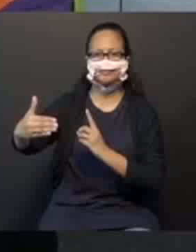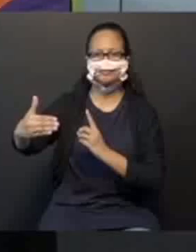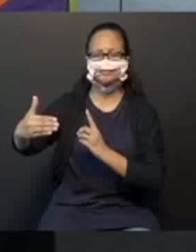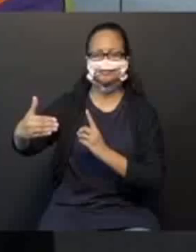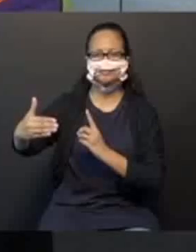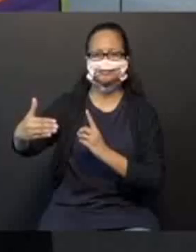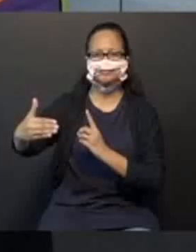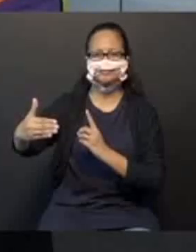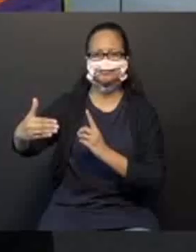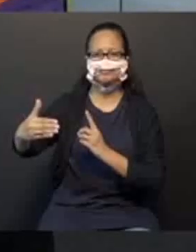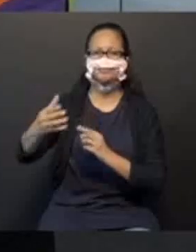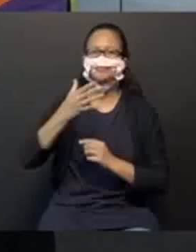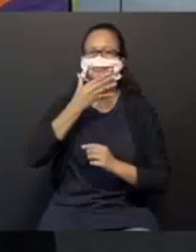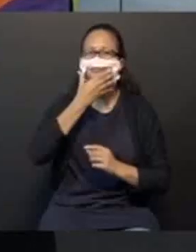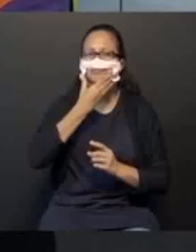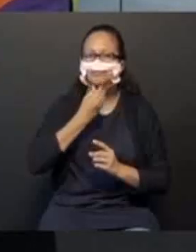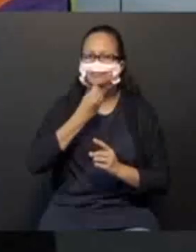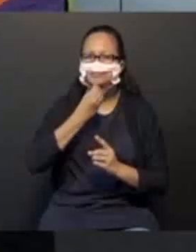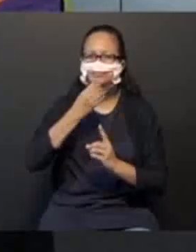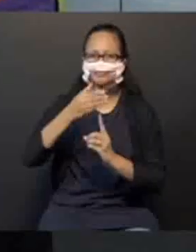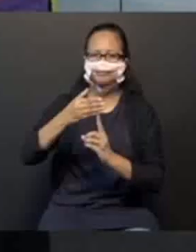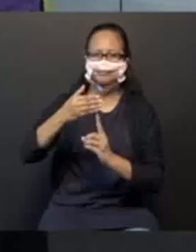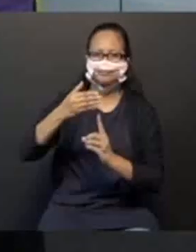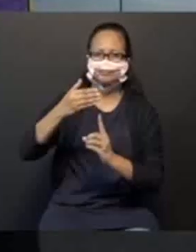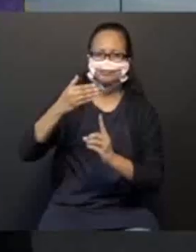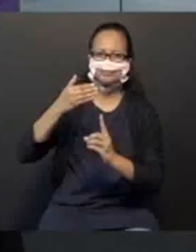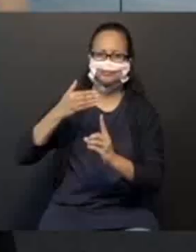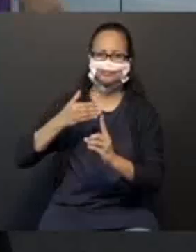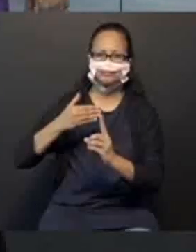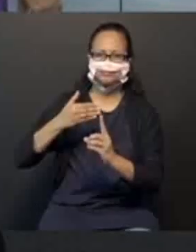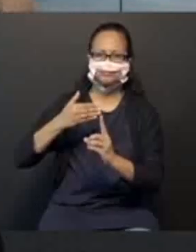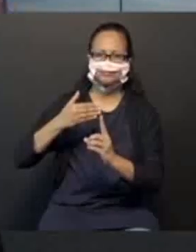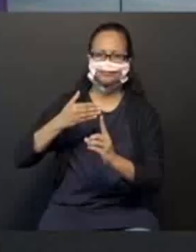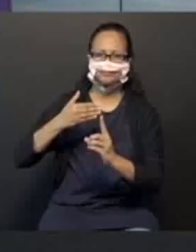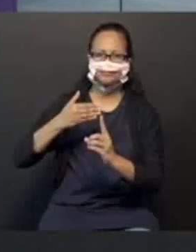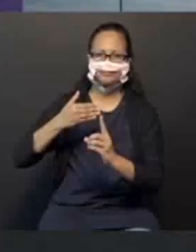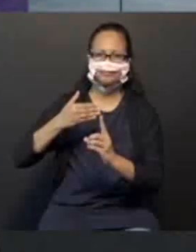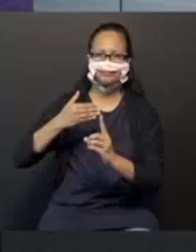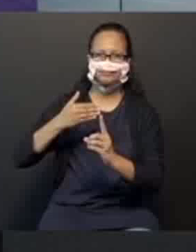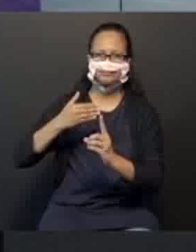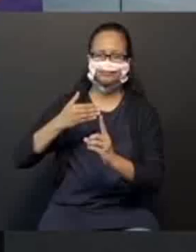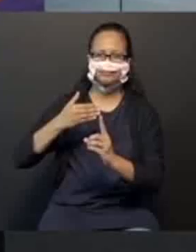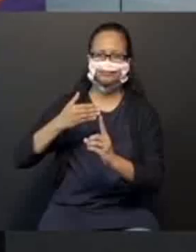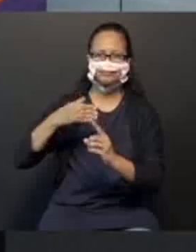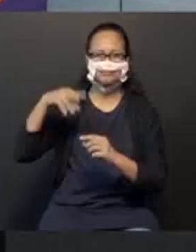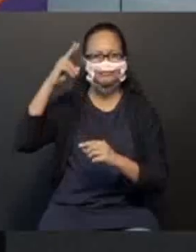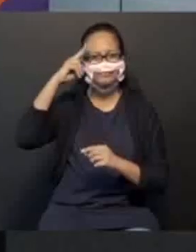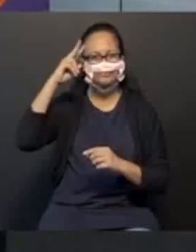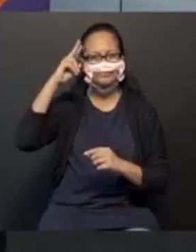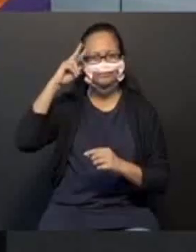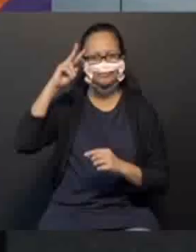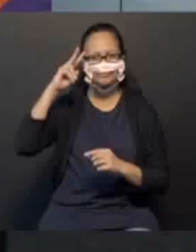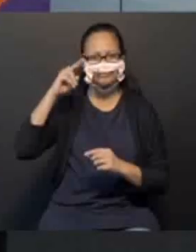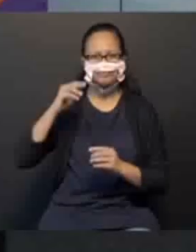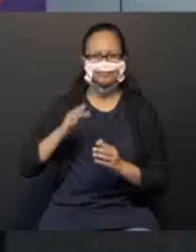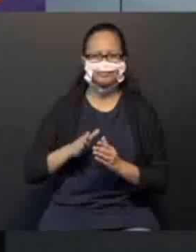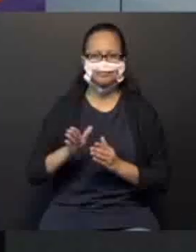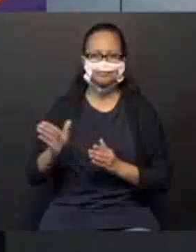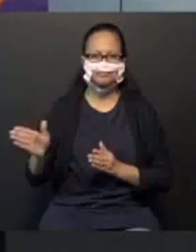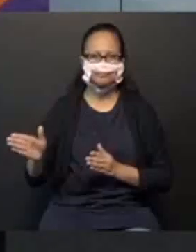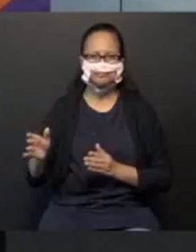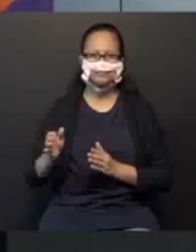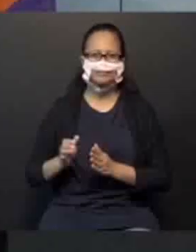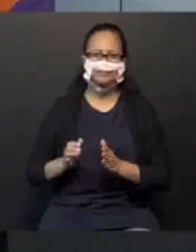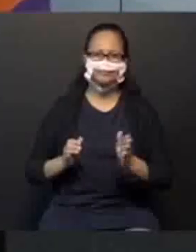frente, o menino está... Muito bem. Atrás. Então, vamos relembrar? Direita